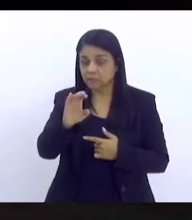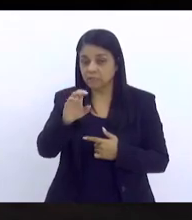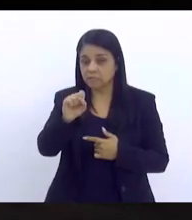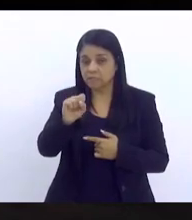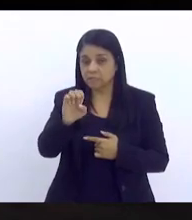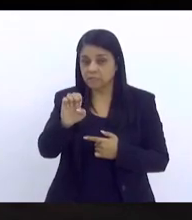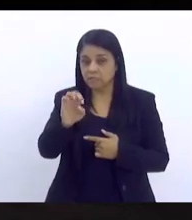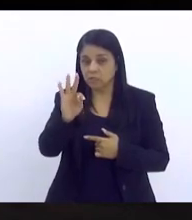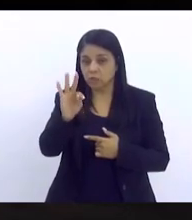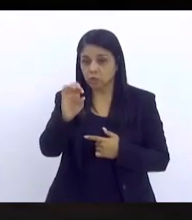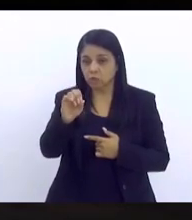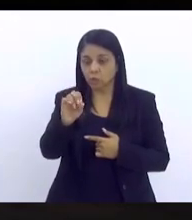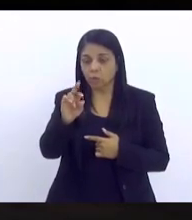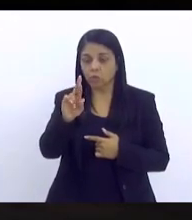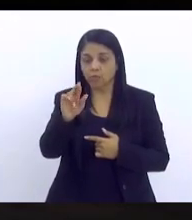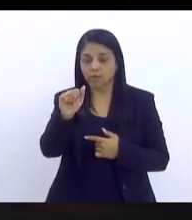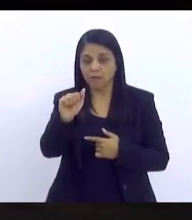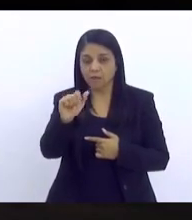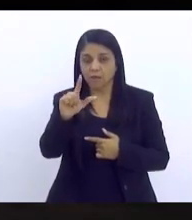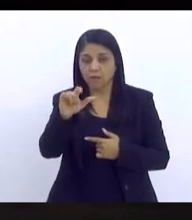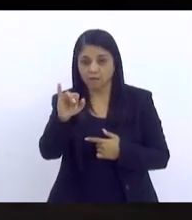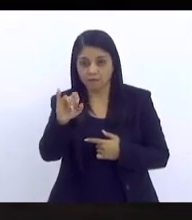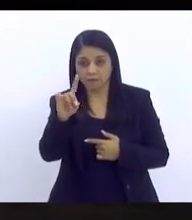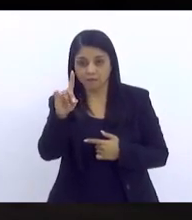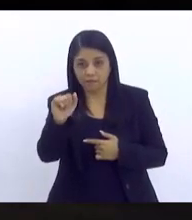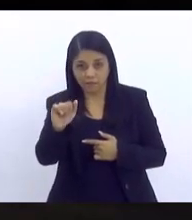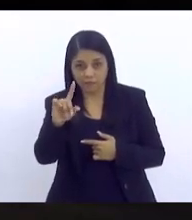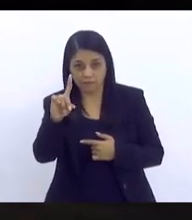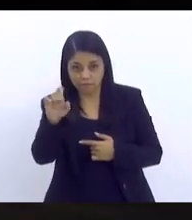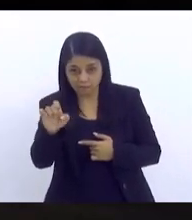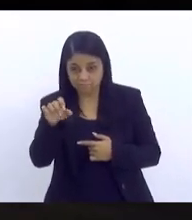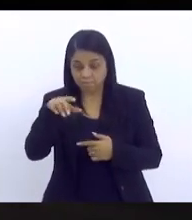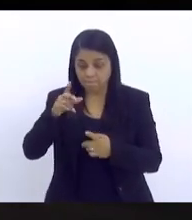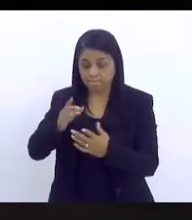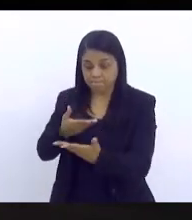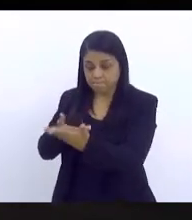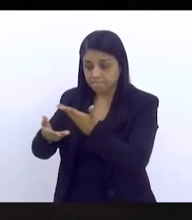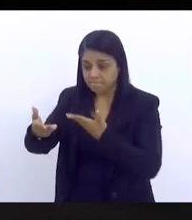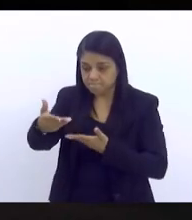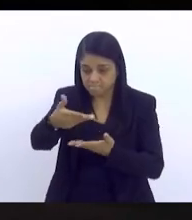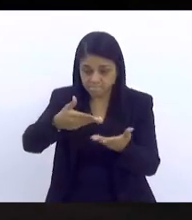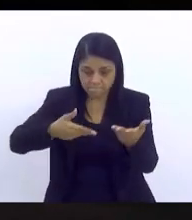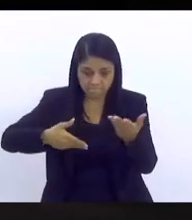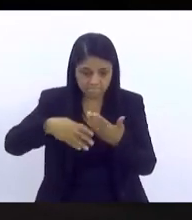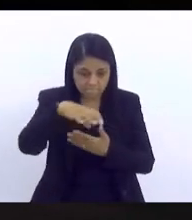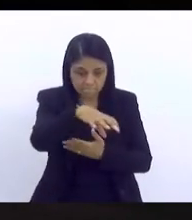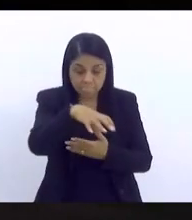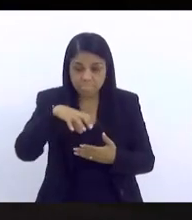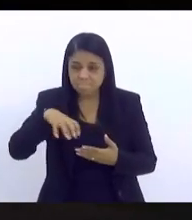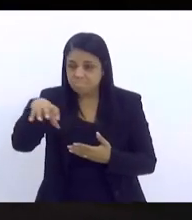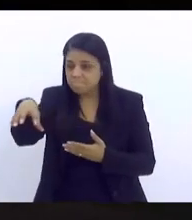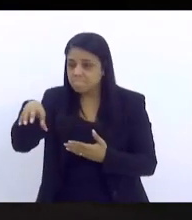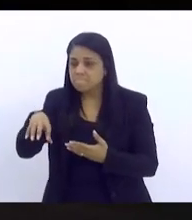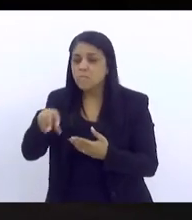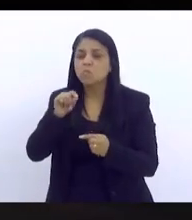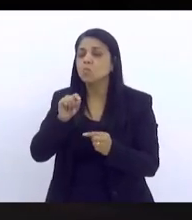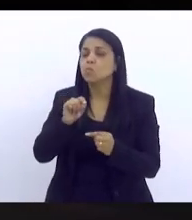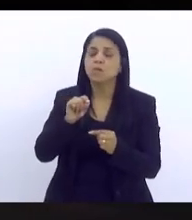formação. Mas a gente problematiza pouco o que é essa